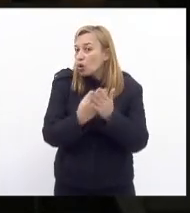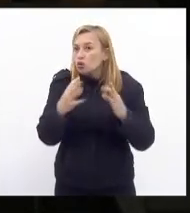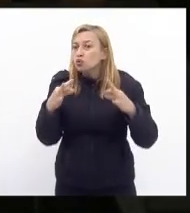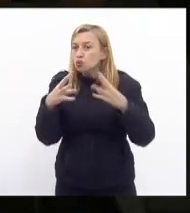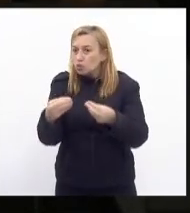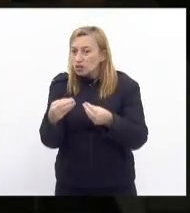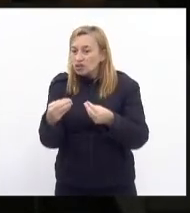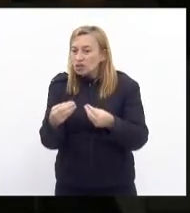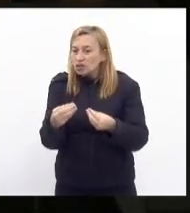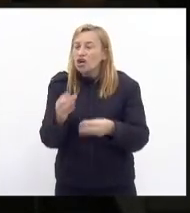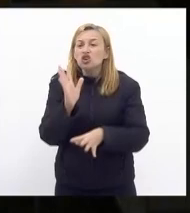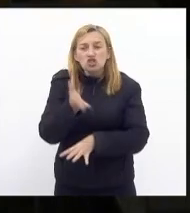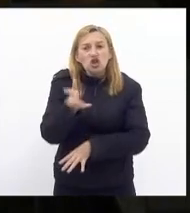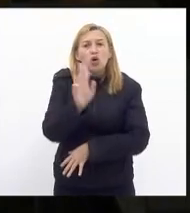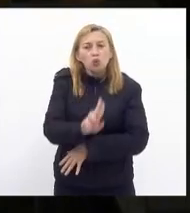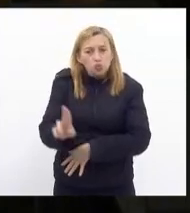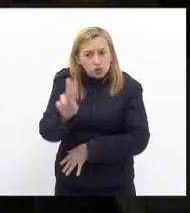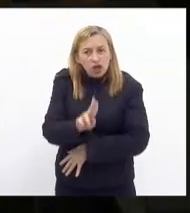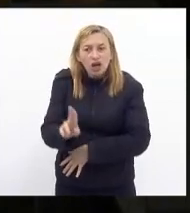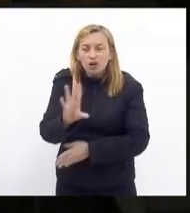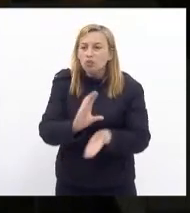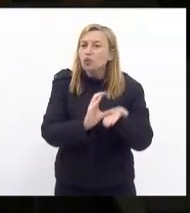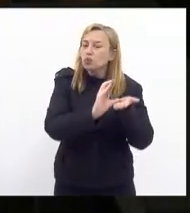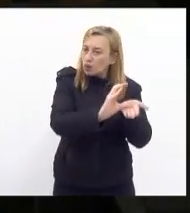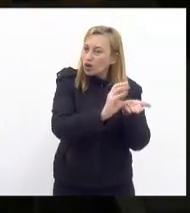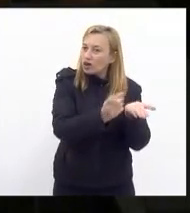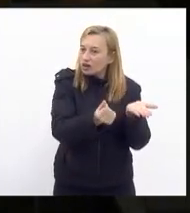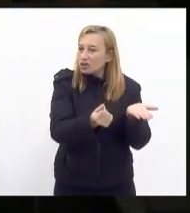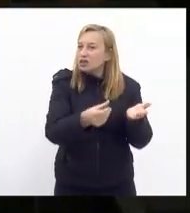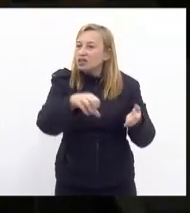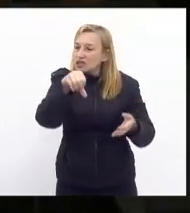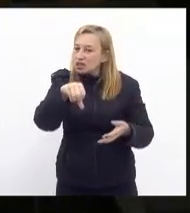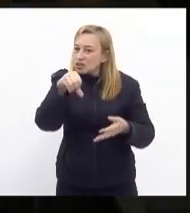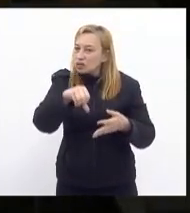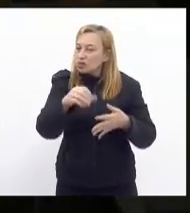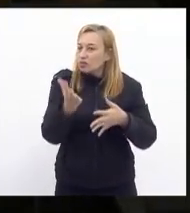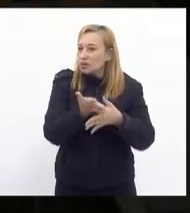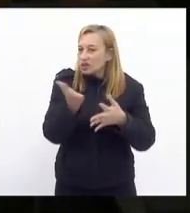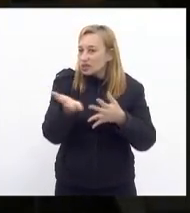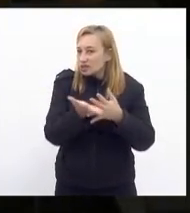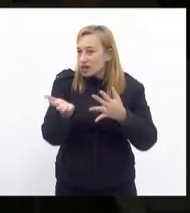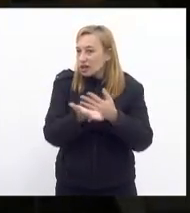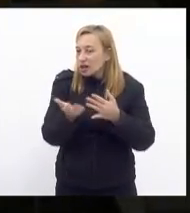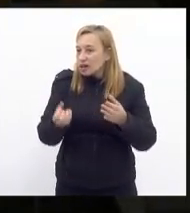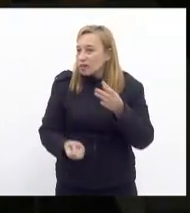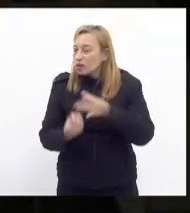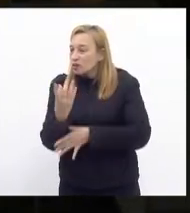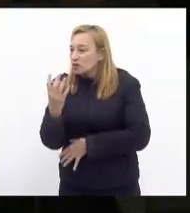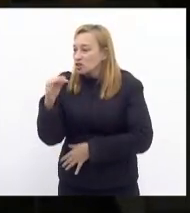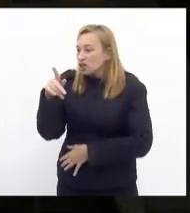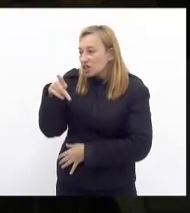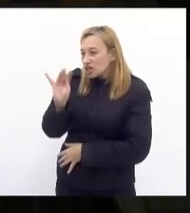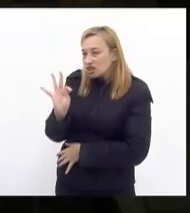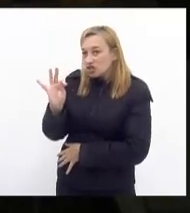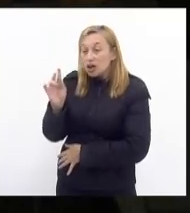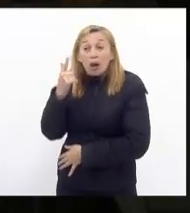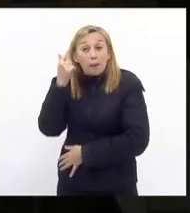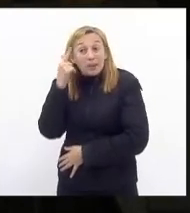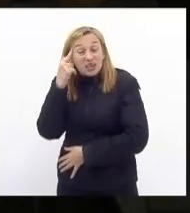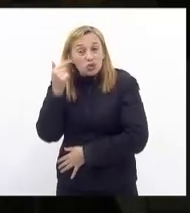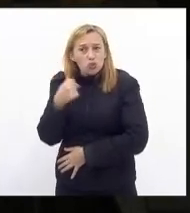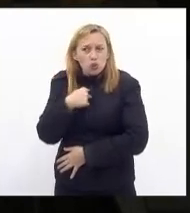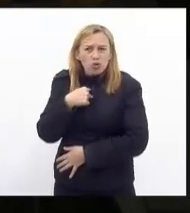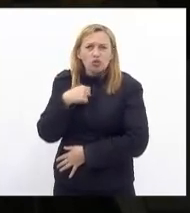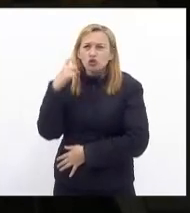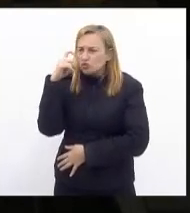maioria já usaram o recurso dessa nona parcela de merenda para a produção dos kits portanto penso eu que estarão em